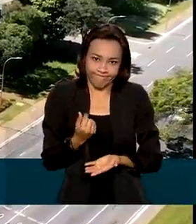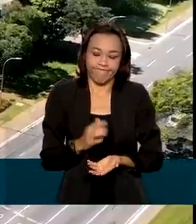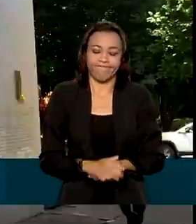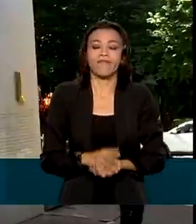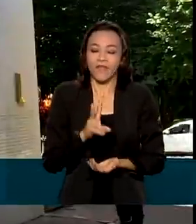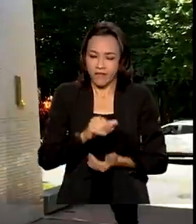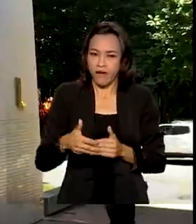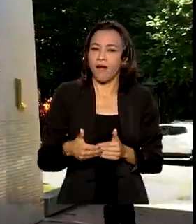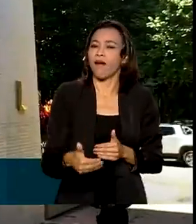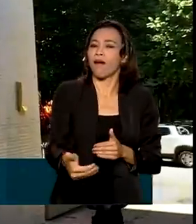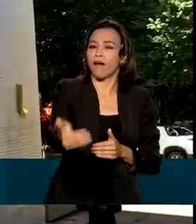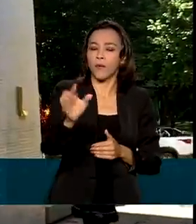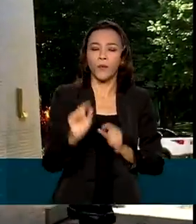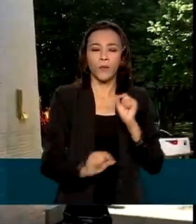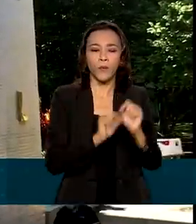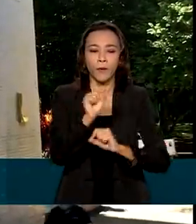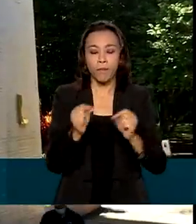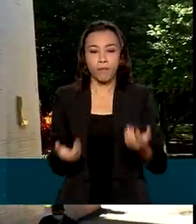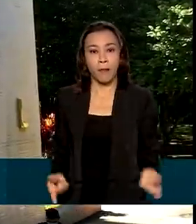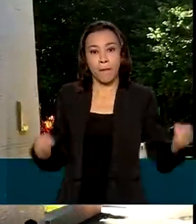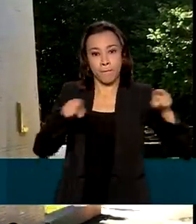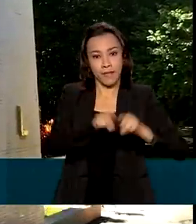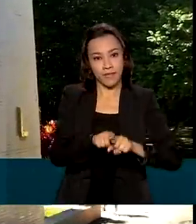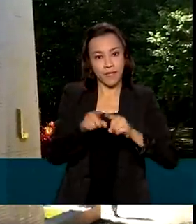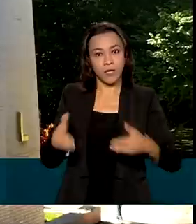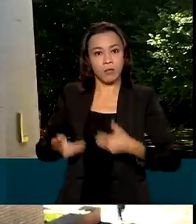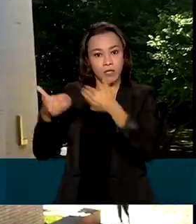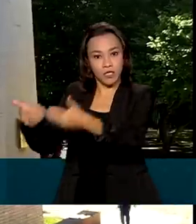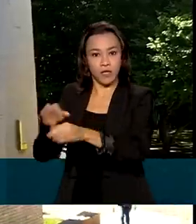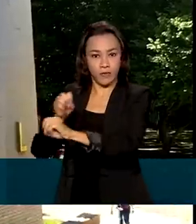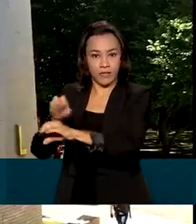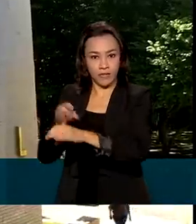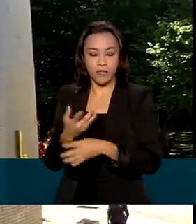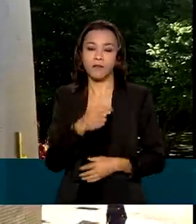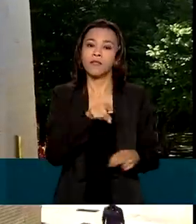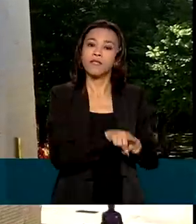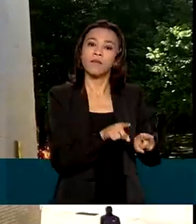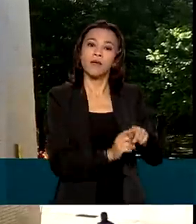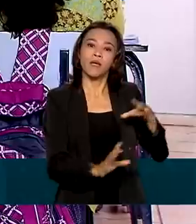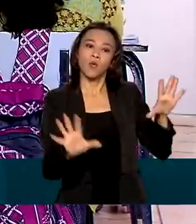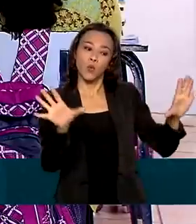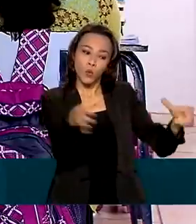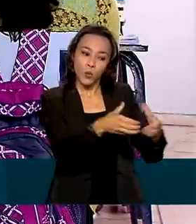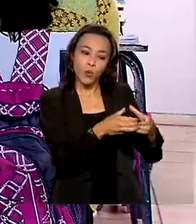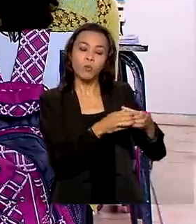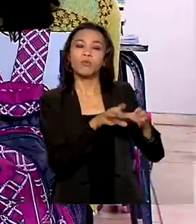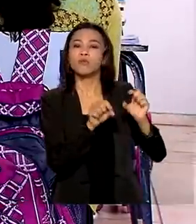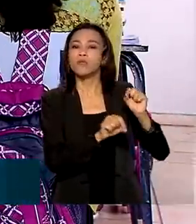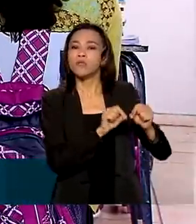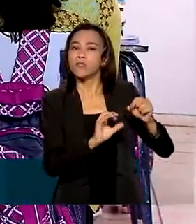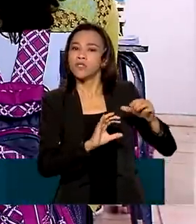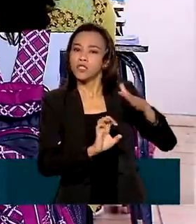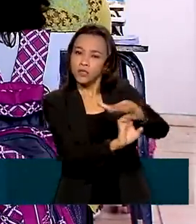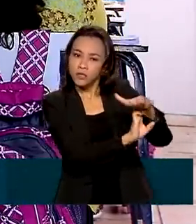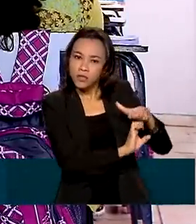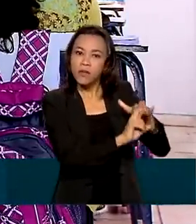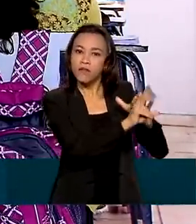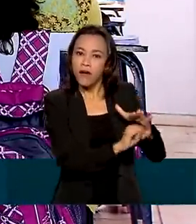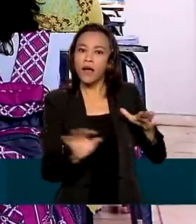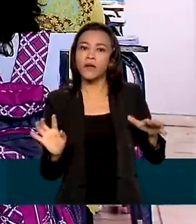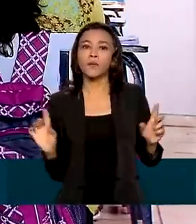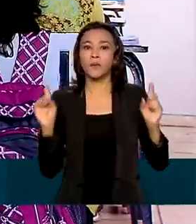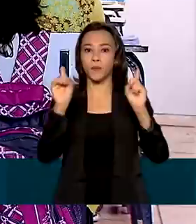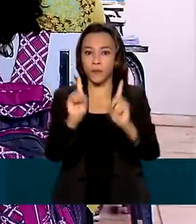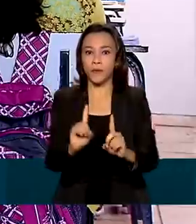será uma parceria entre o Ministério da Educação e a Comissão de Valores Mobiliários vai permitir a capacitação de